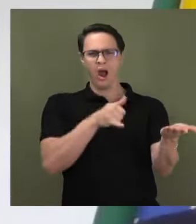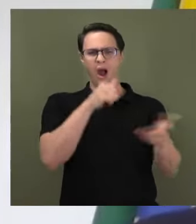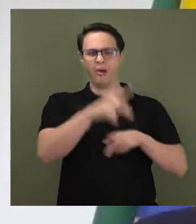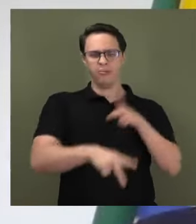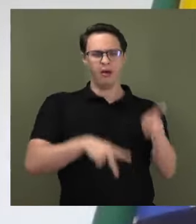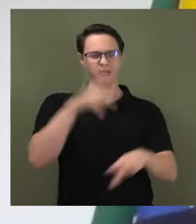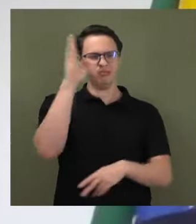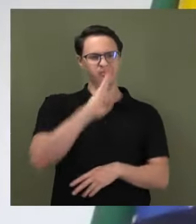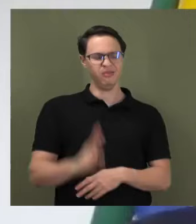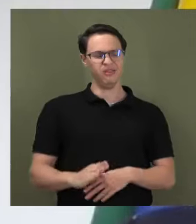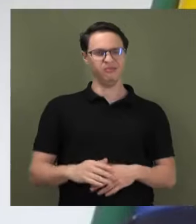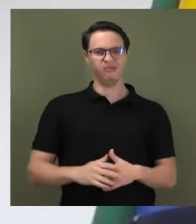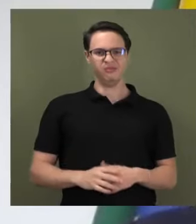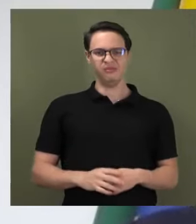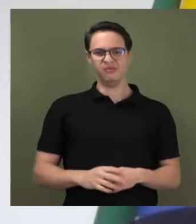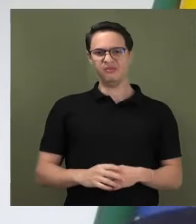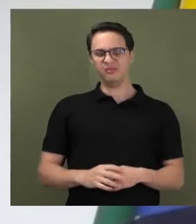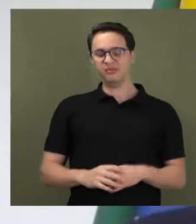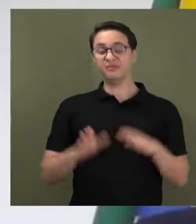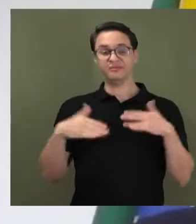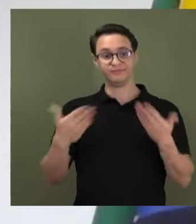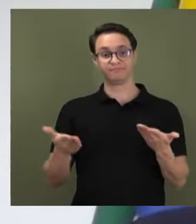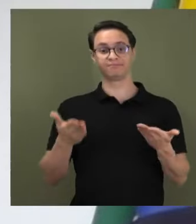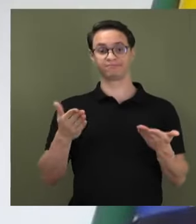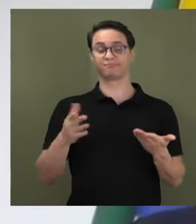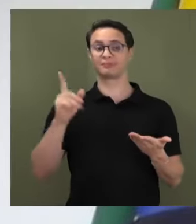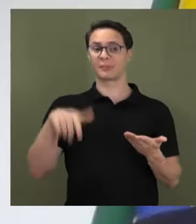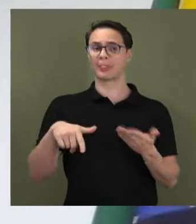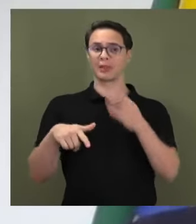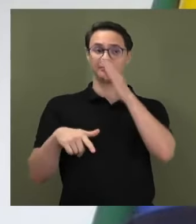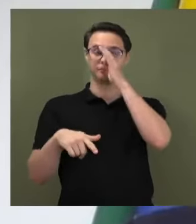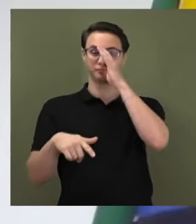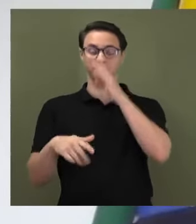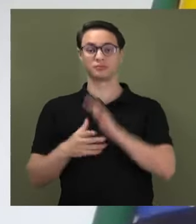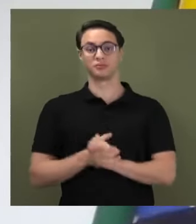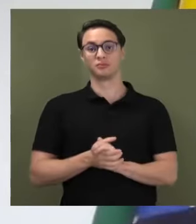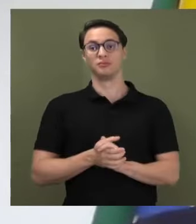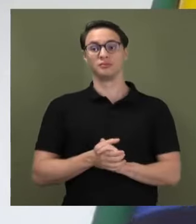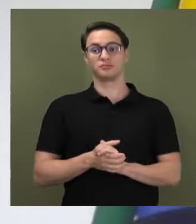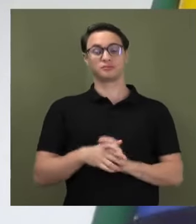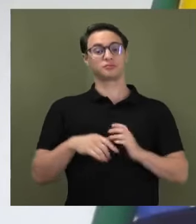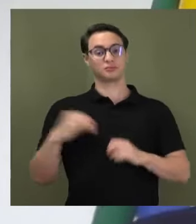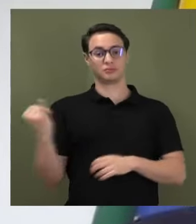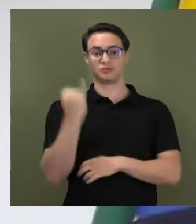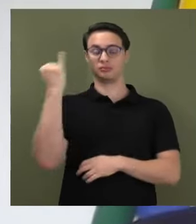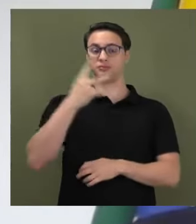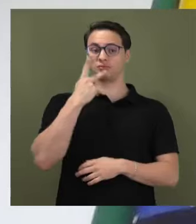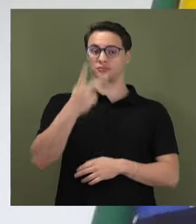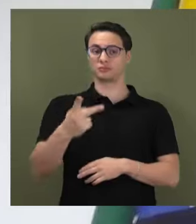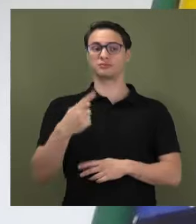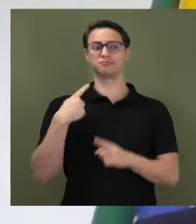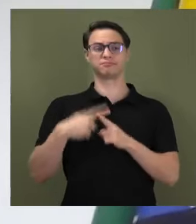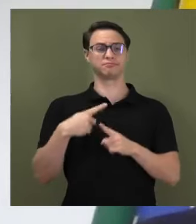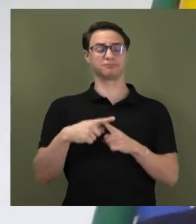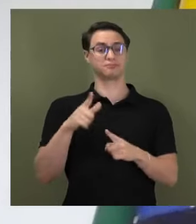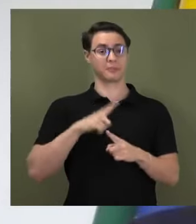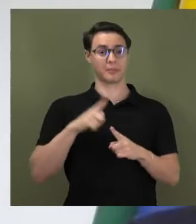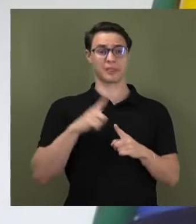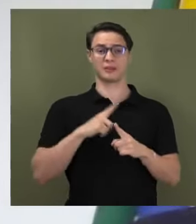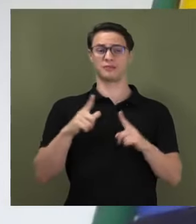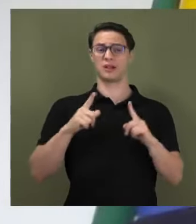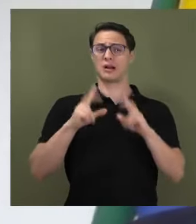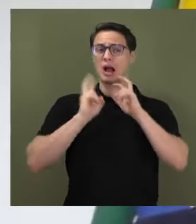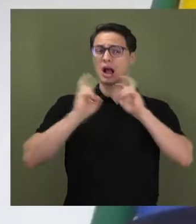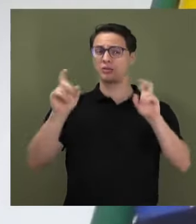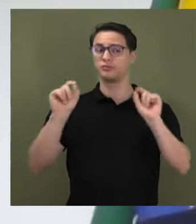depois, senhor presidente, é bom que se diga, no mais grave escândalo, depois de muita procrastinação, o